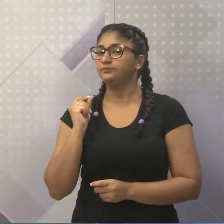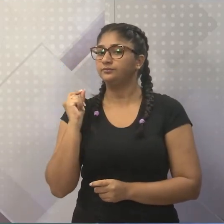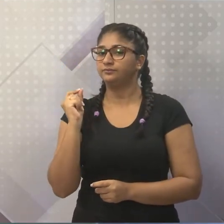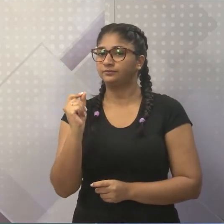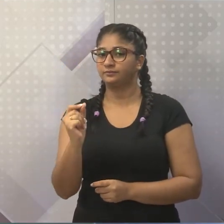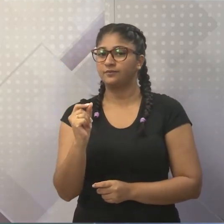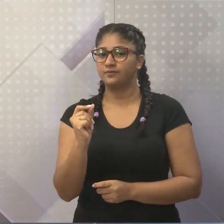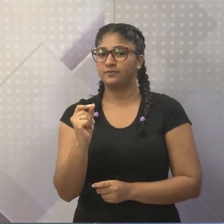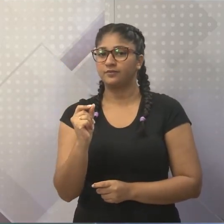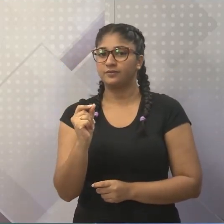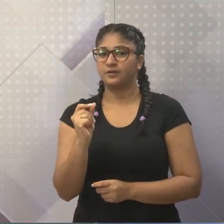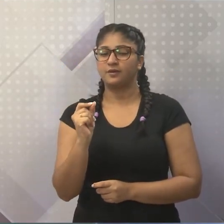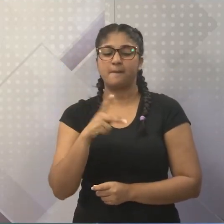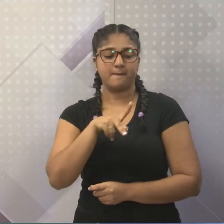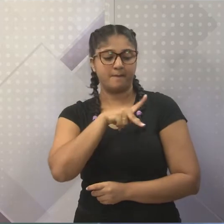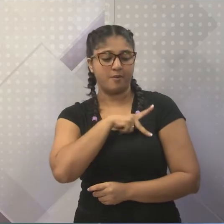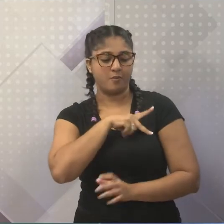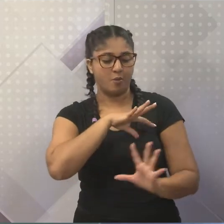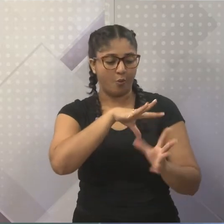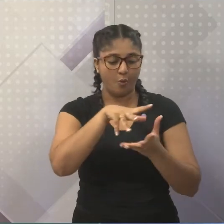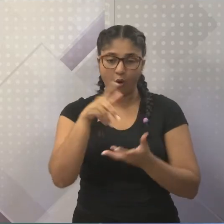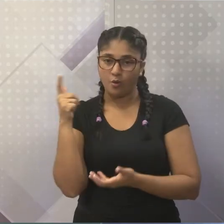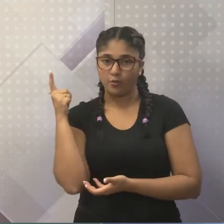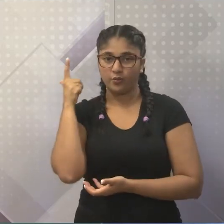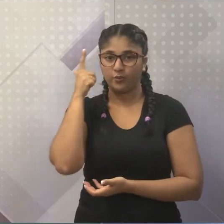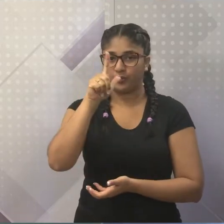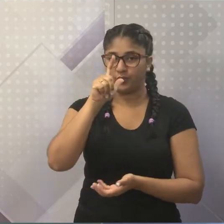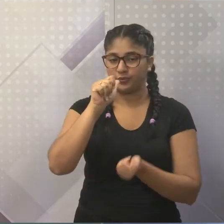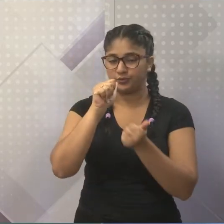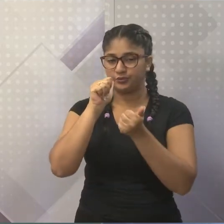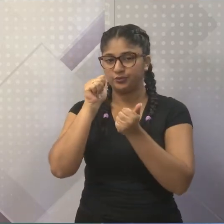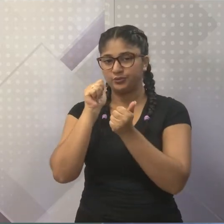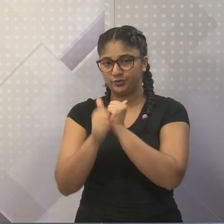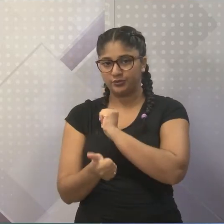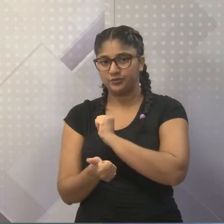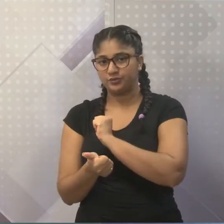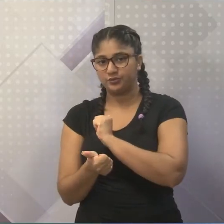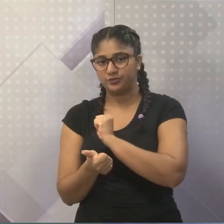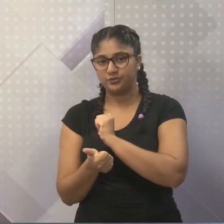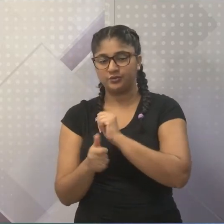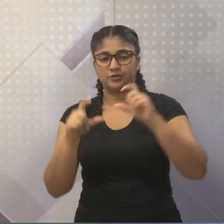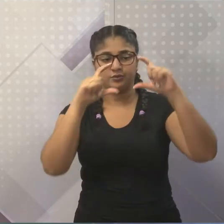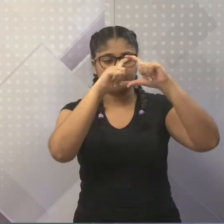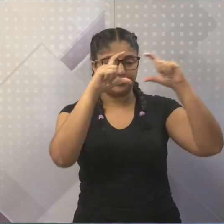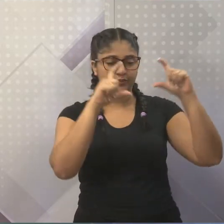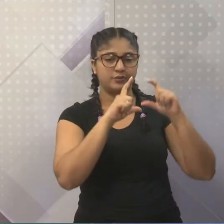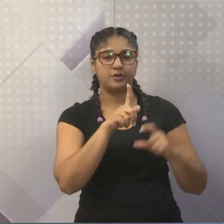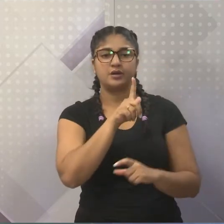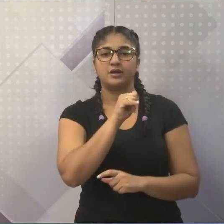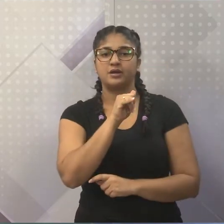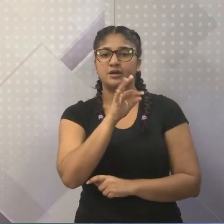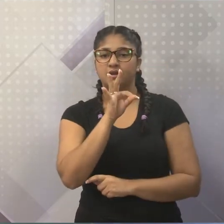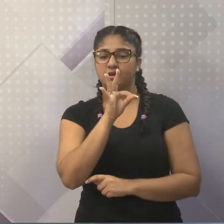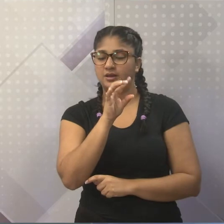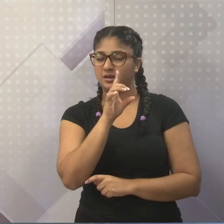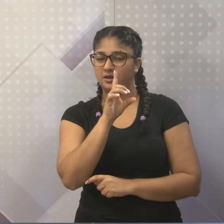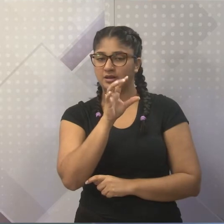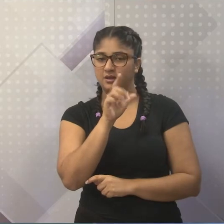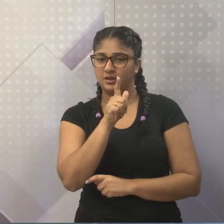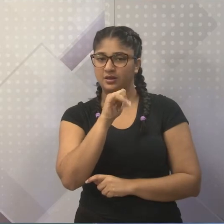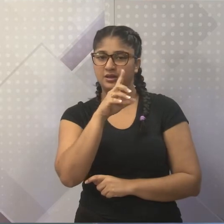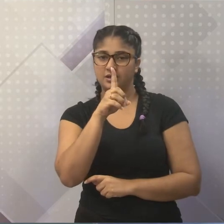chamada aí, a Palmeiras campeão do mundo, que é a manchete e o líder, que é abaixo disso. Nós damos o nome de líder, que é o